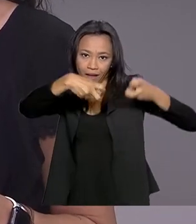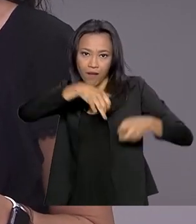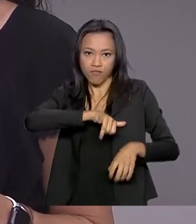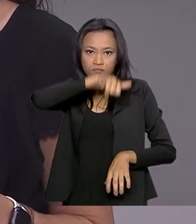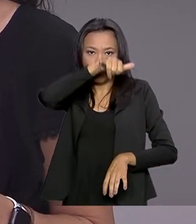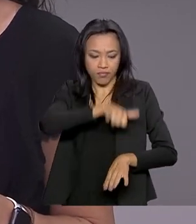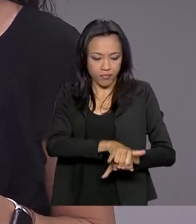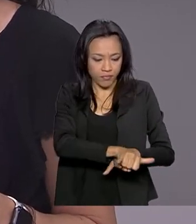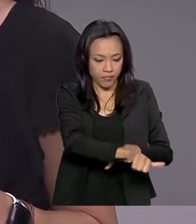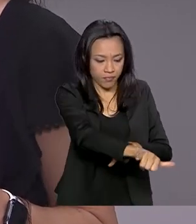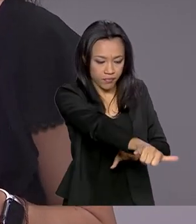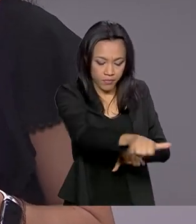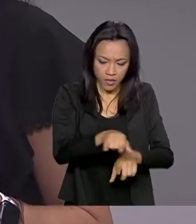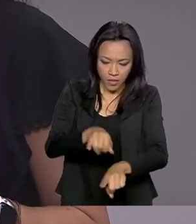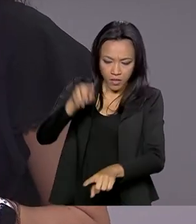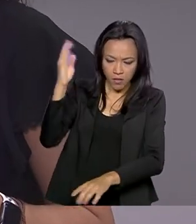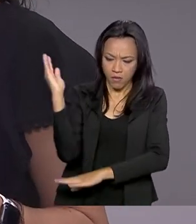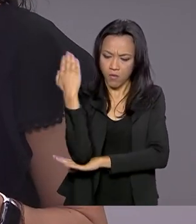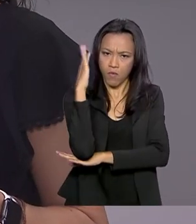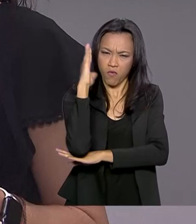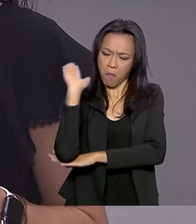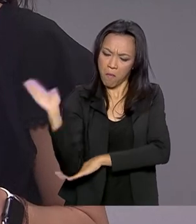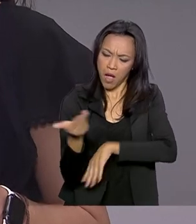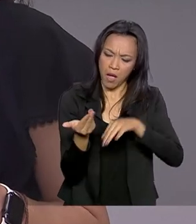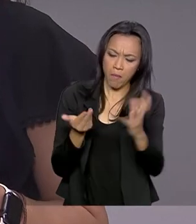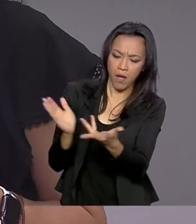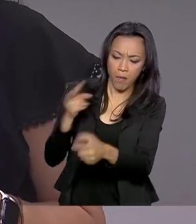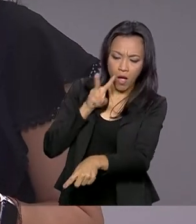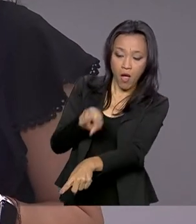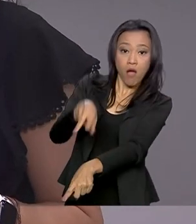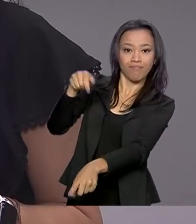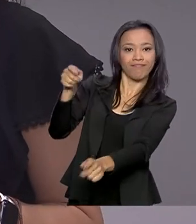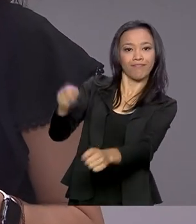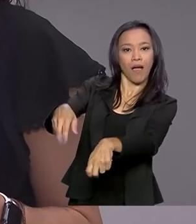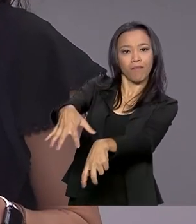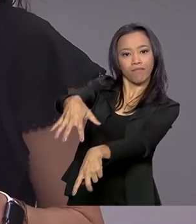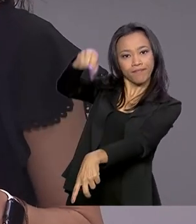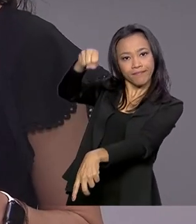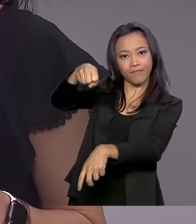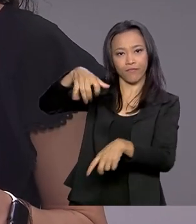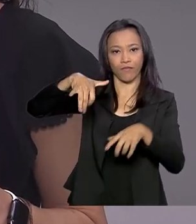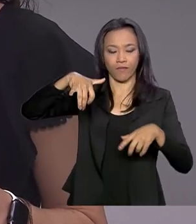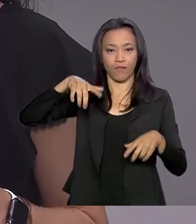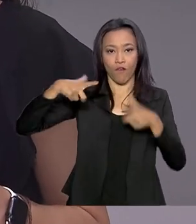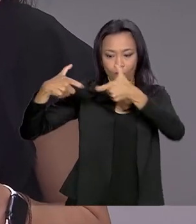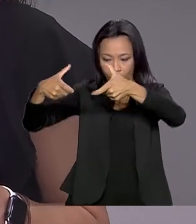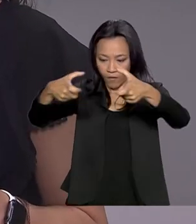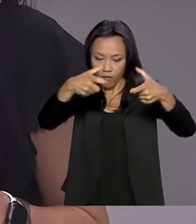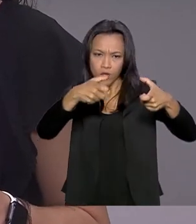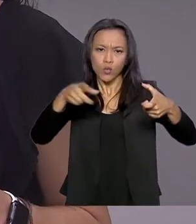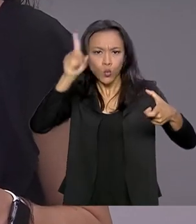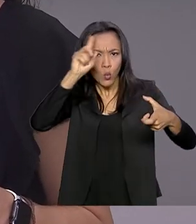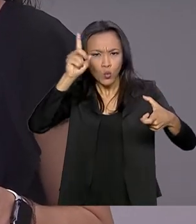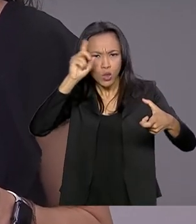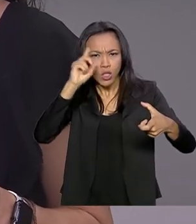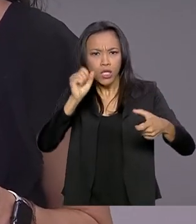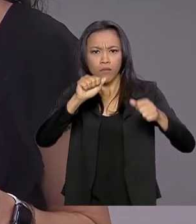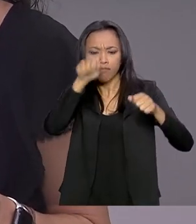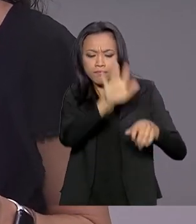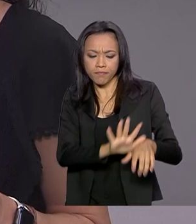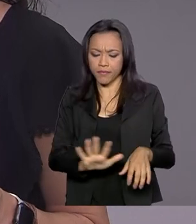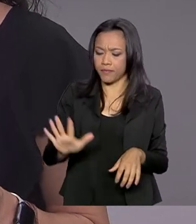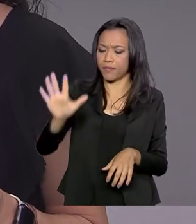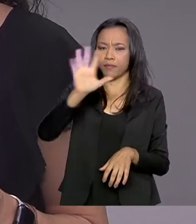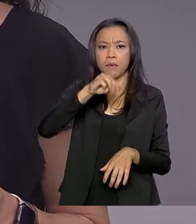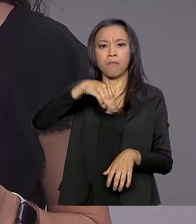e onde há exploração irregular da Amazônia. No caso dos incêndios, todos os dias são gerados mapas com a indicação de